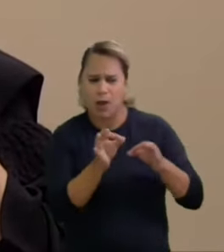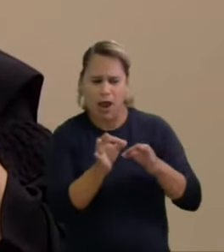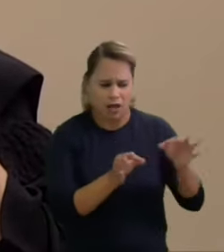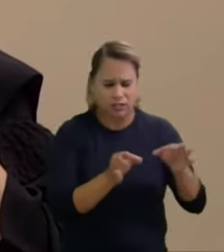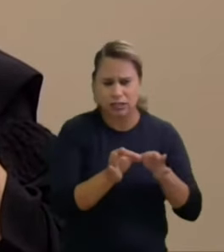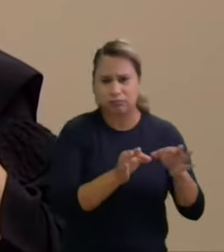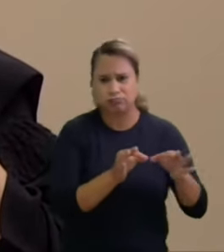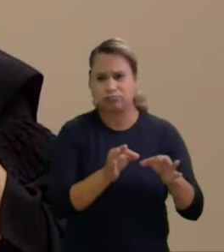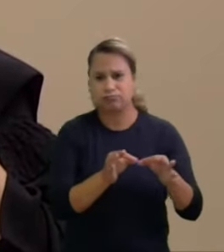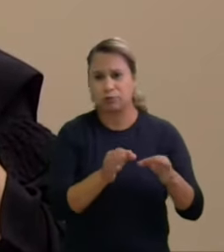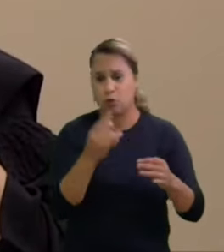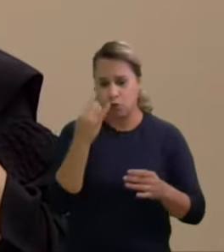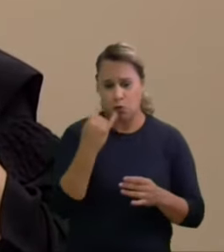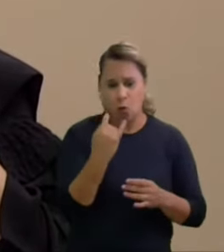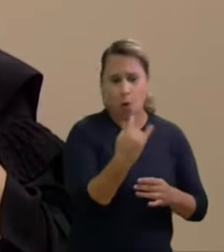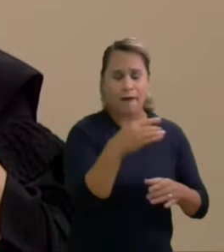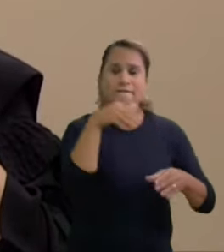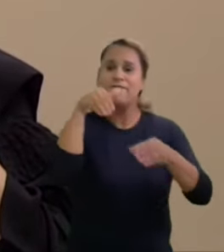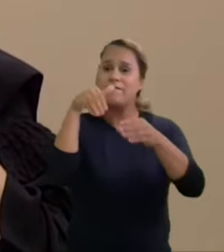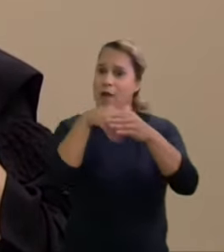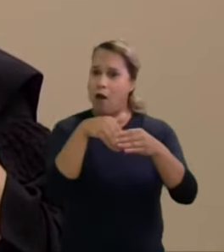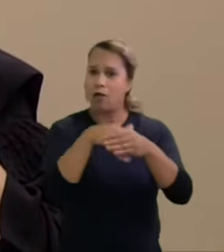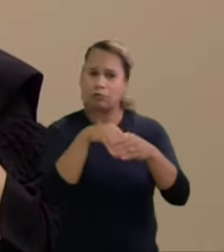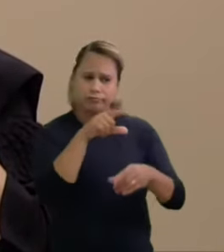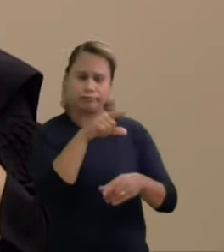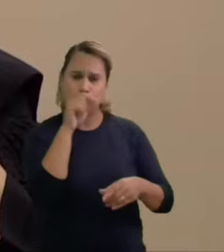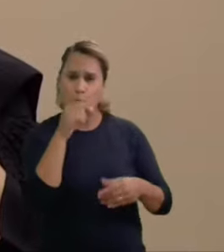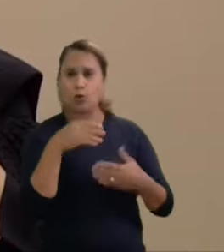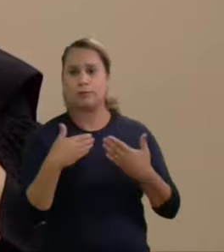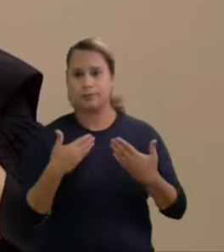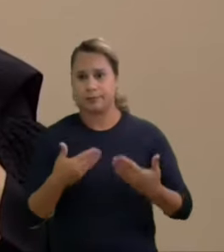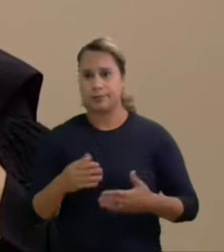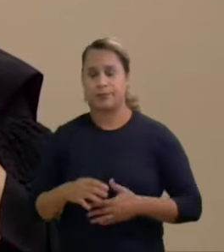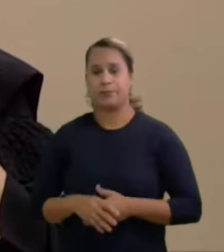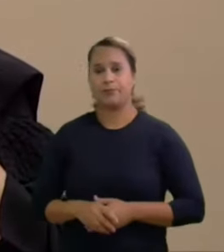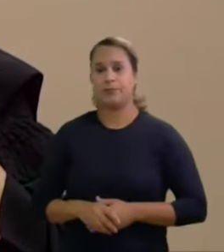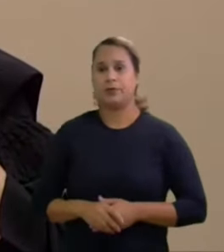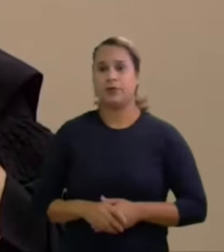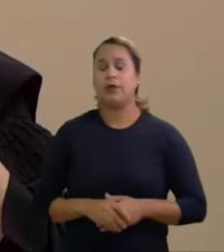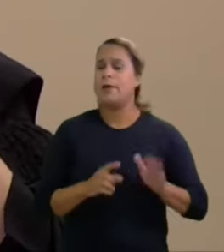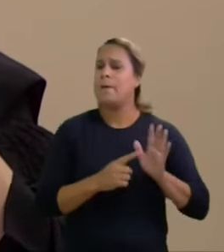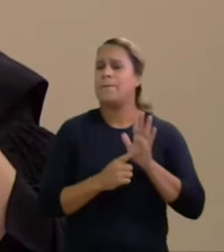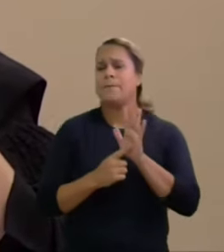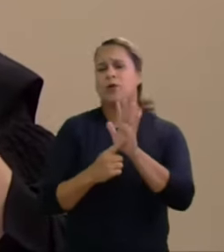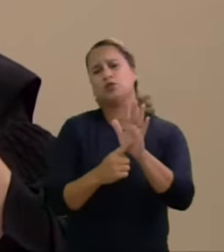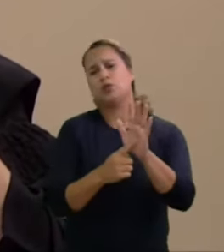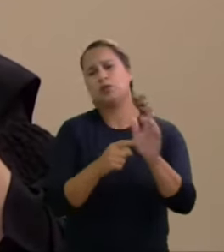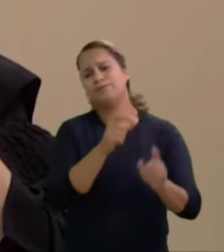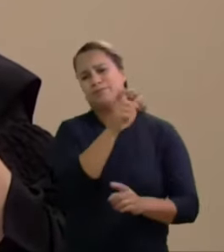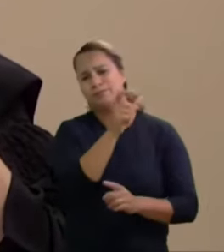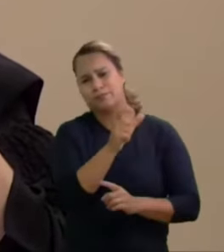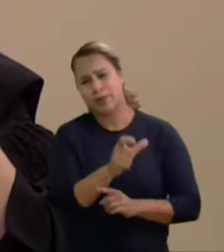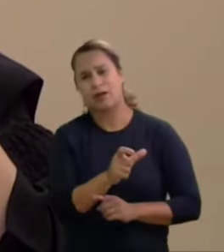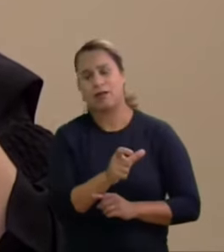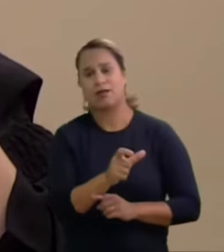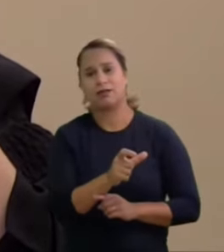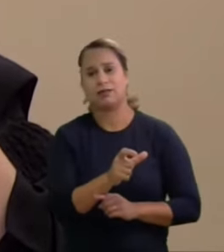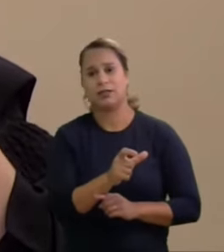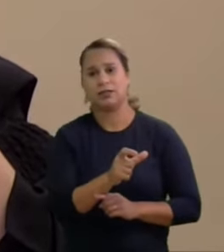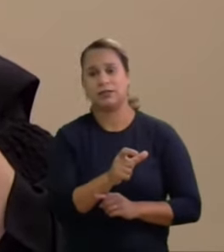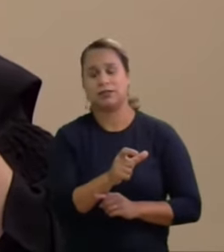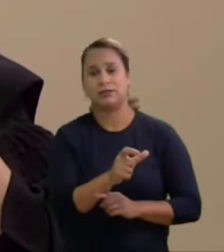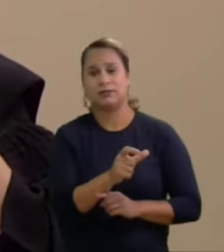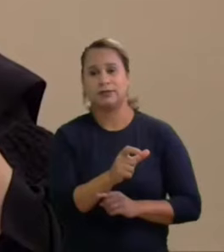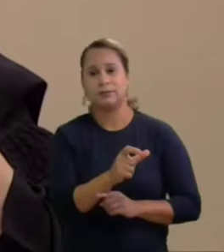de constar em várias pesquisas e ter sido cogitado como um candidato viável demonstra o oposto que esse tipo de biografia atrai o eleitorado num país